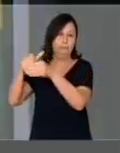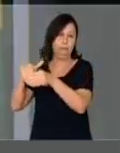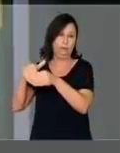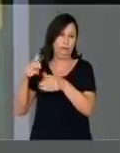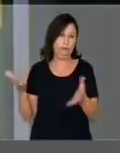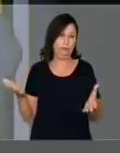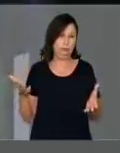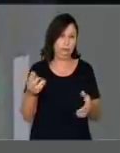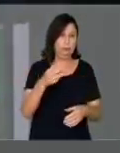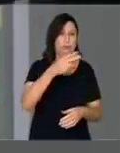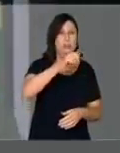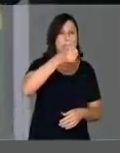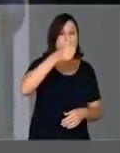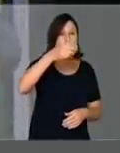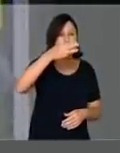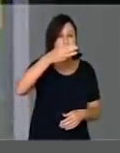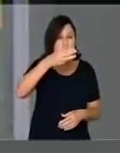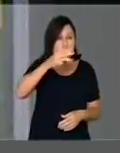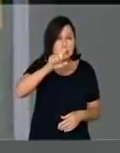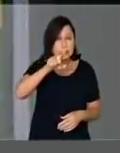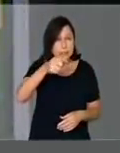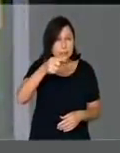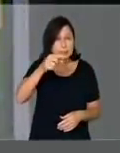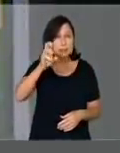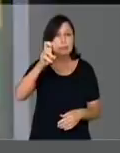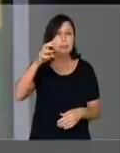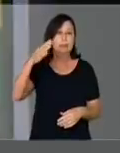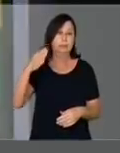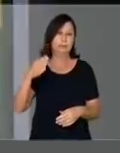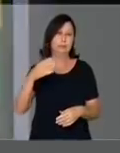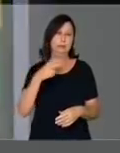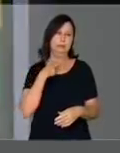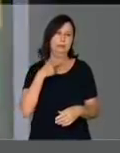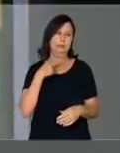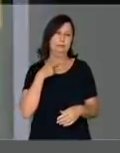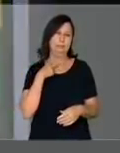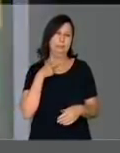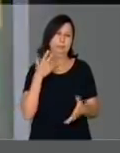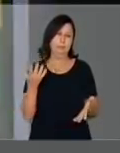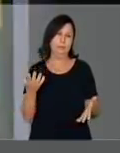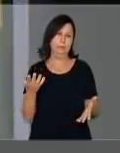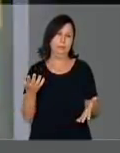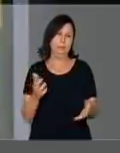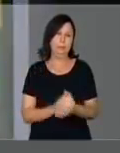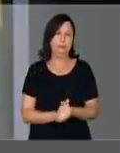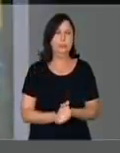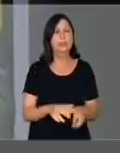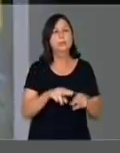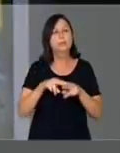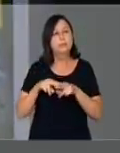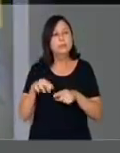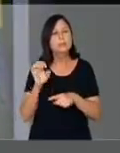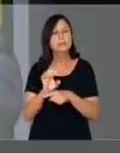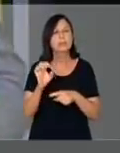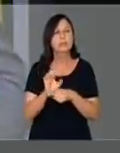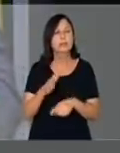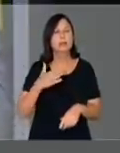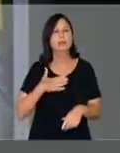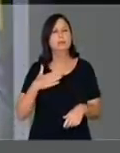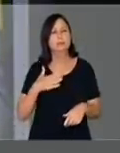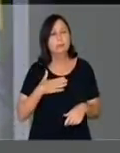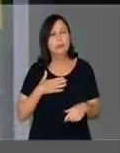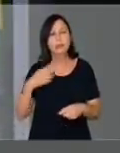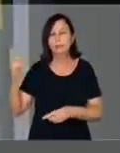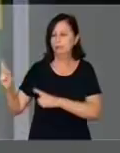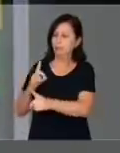,54. E ele não pôde ir no meu estado me ajudar a ganhar a eleição. Então é isso. E lá eu debati as ideias. E quando